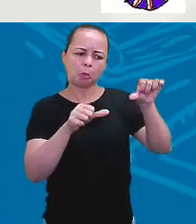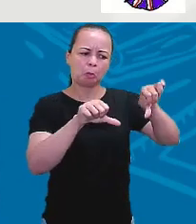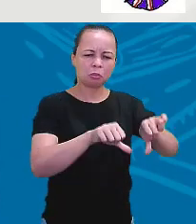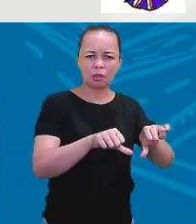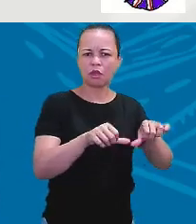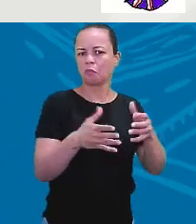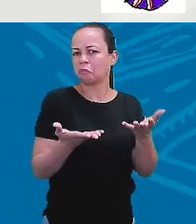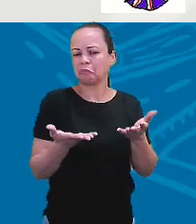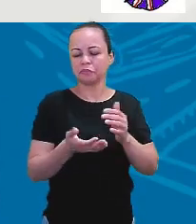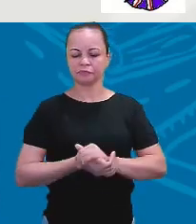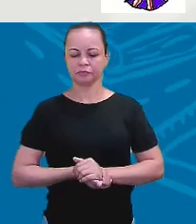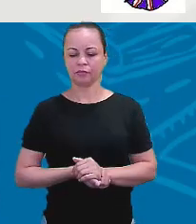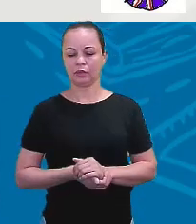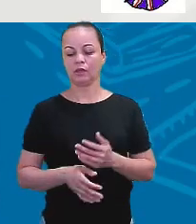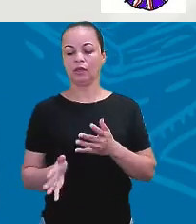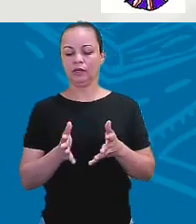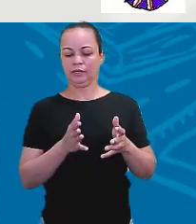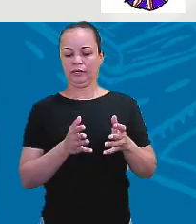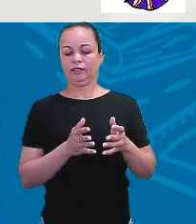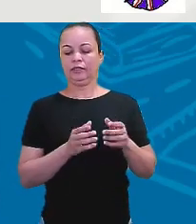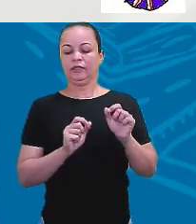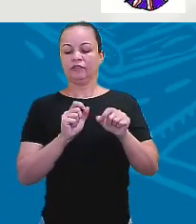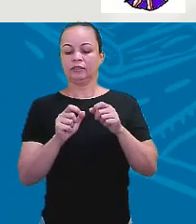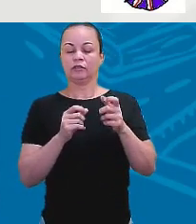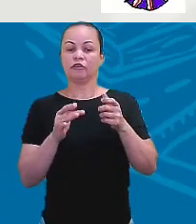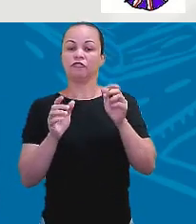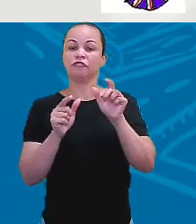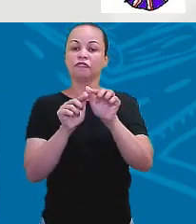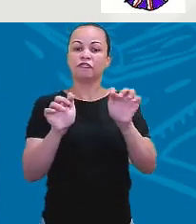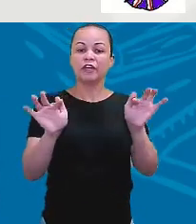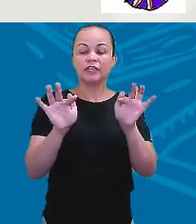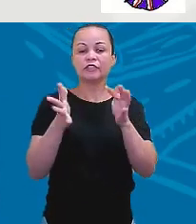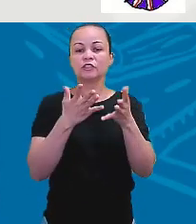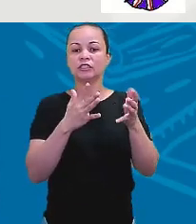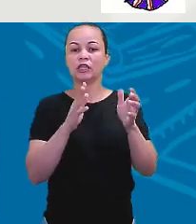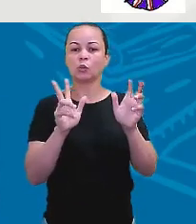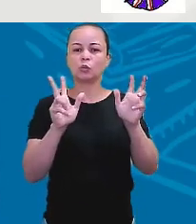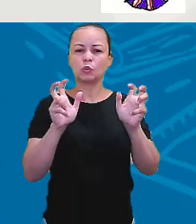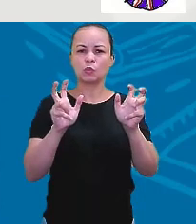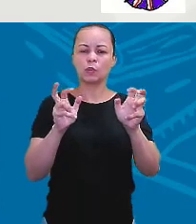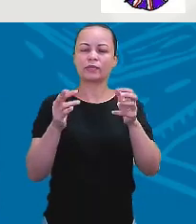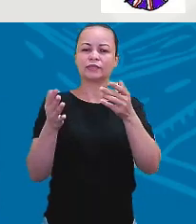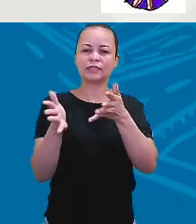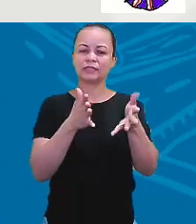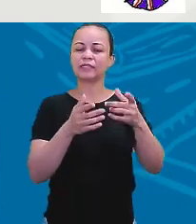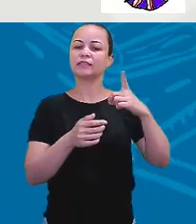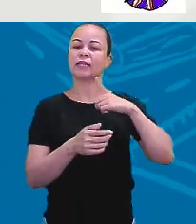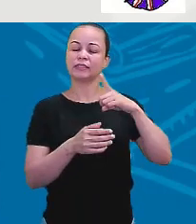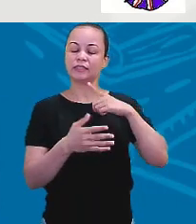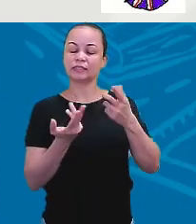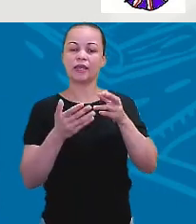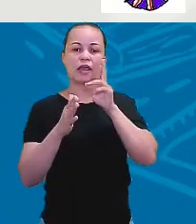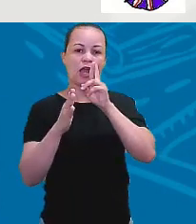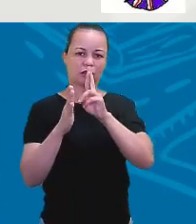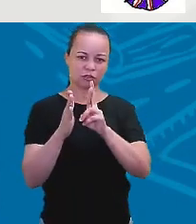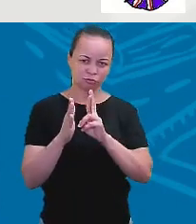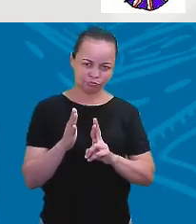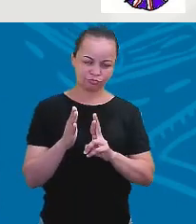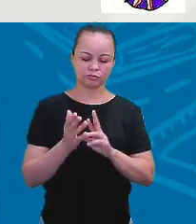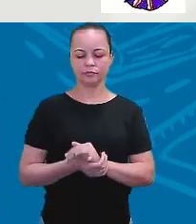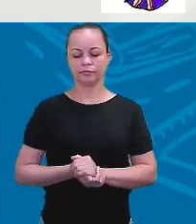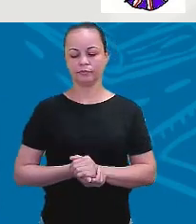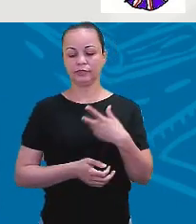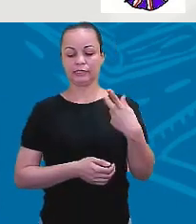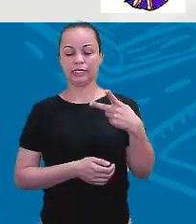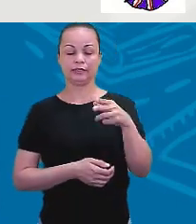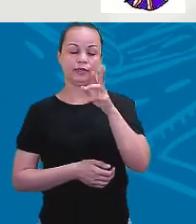curta, feita no final de uma sentença, com a intenção de obter uma resposta. Essa